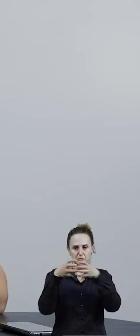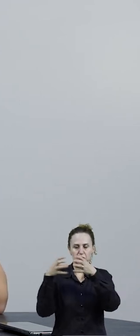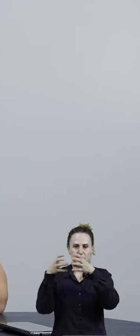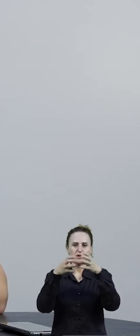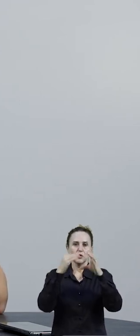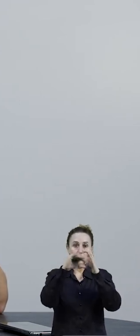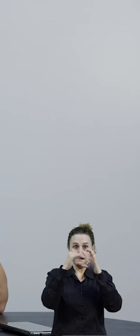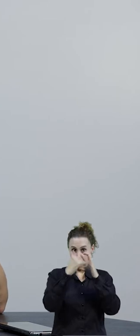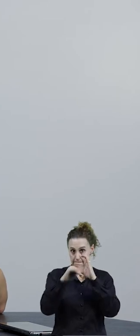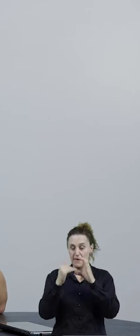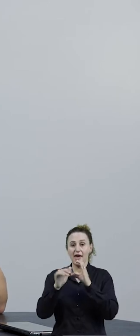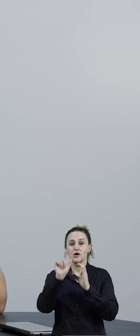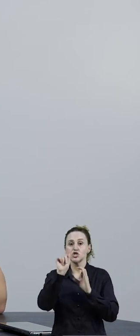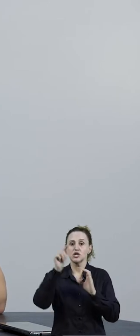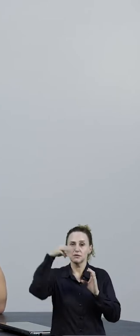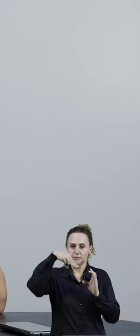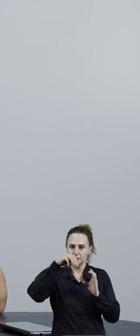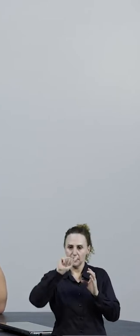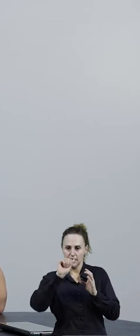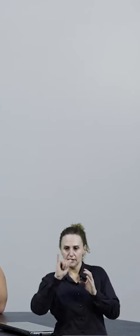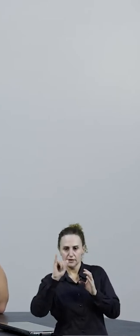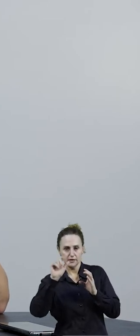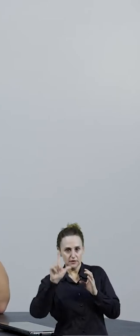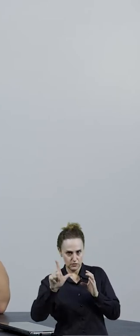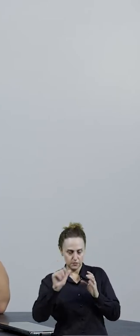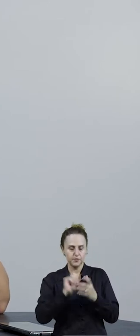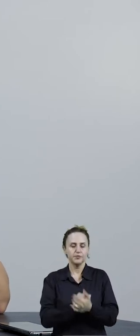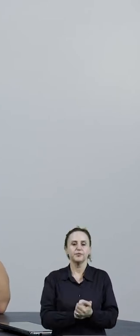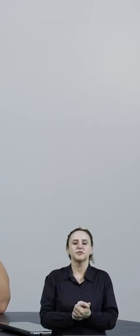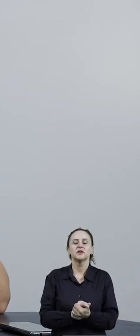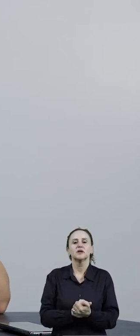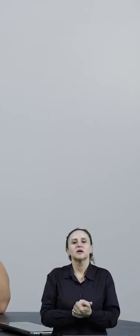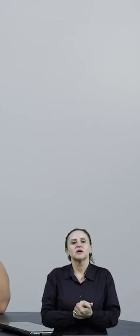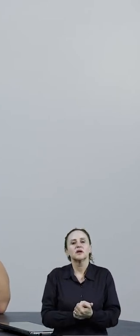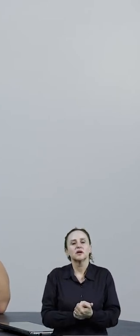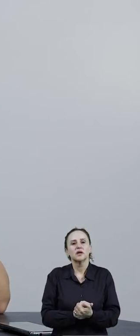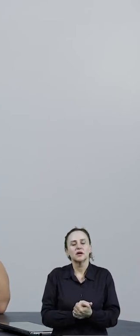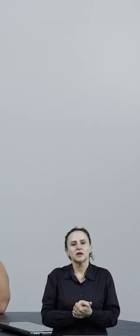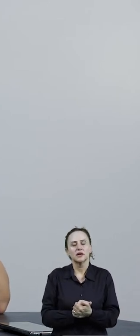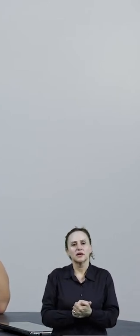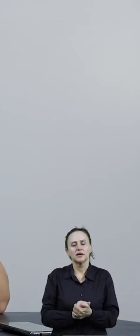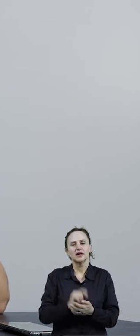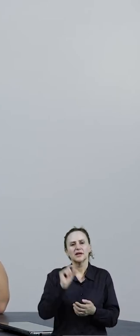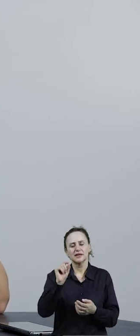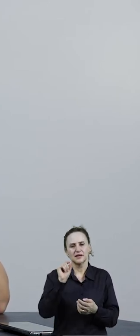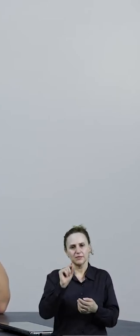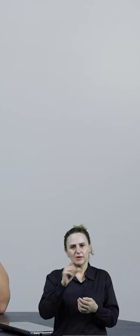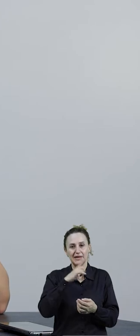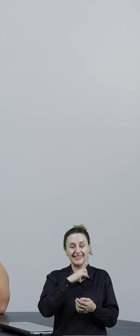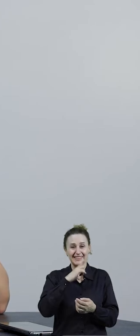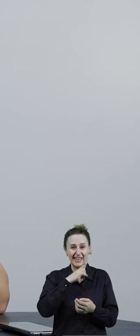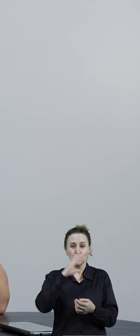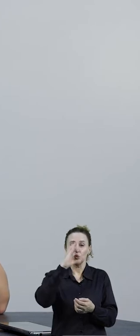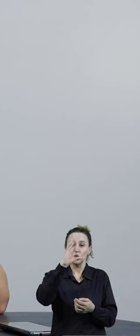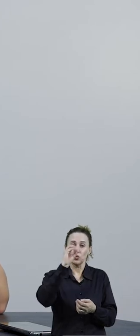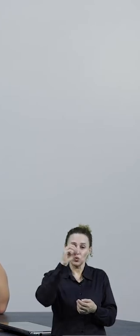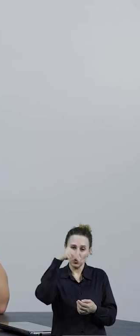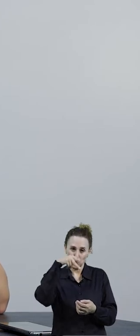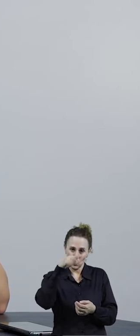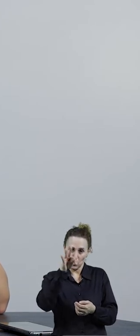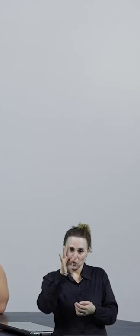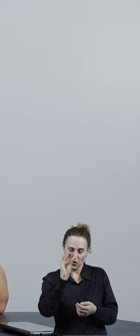Vai pegar o e-mail de vocês, vai cadastrar. E eu deixei disponível o conto da Lígia